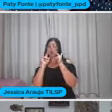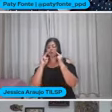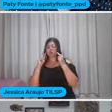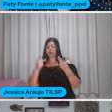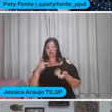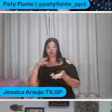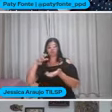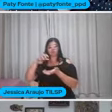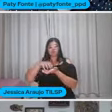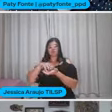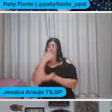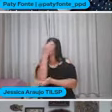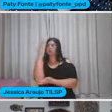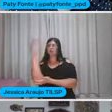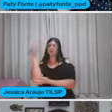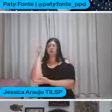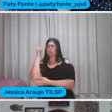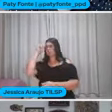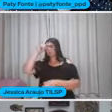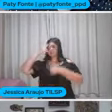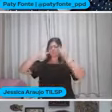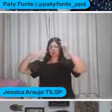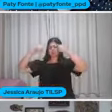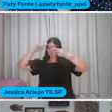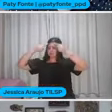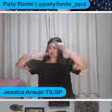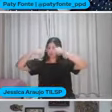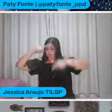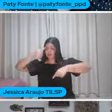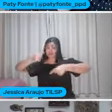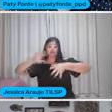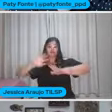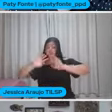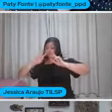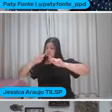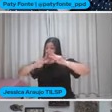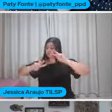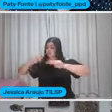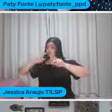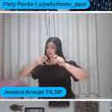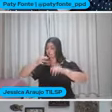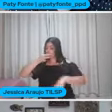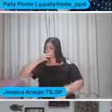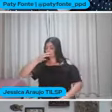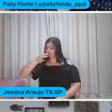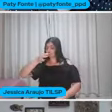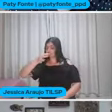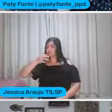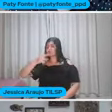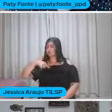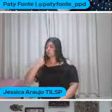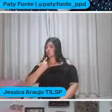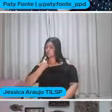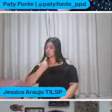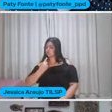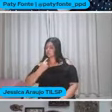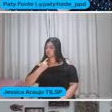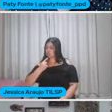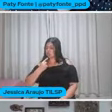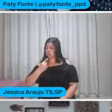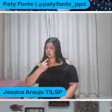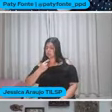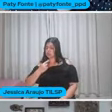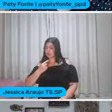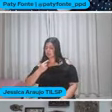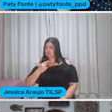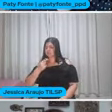Como centro da natureza Como a dominadora Dentro dessa visão aí Nós temos que Cultivar